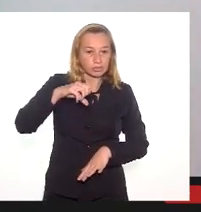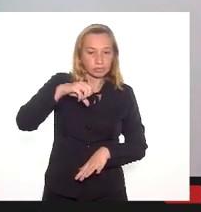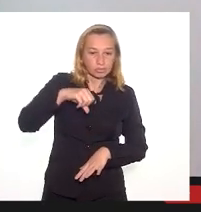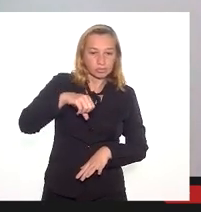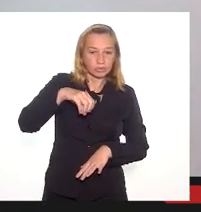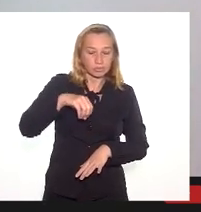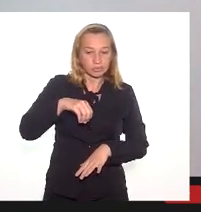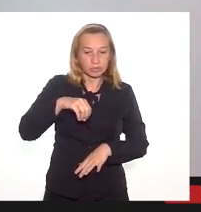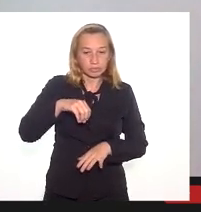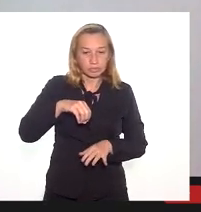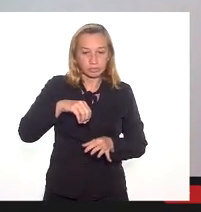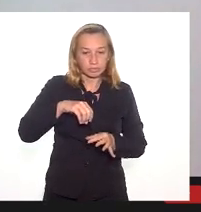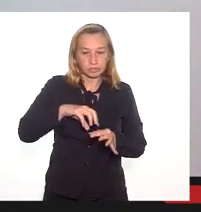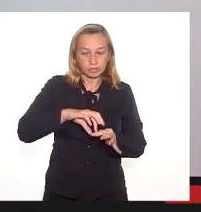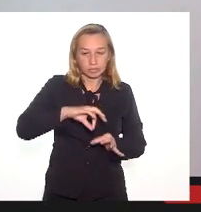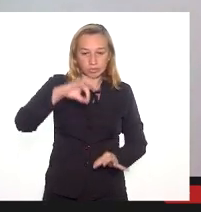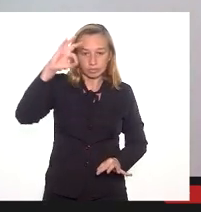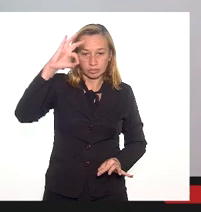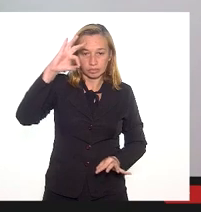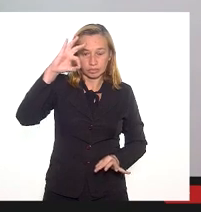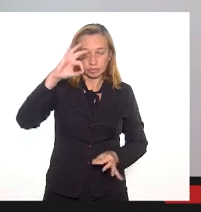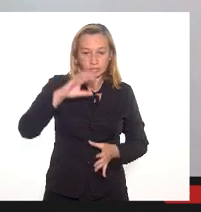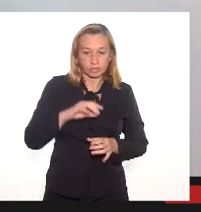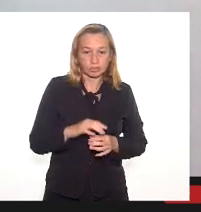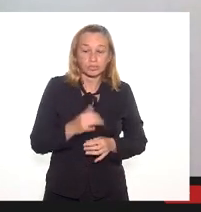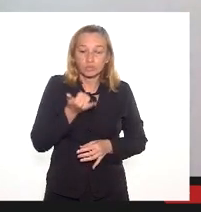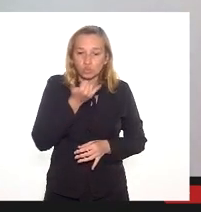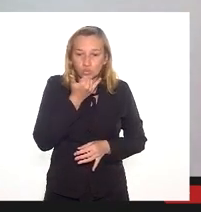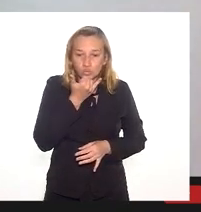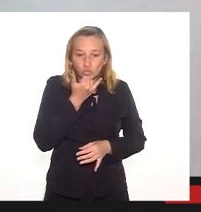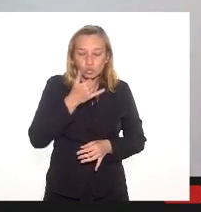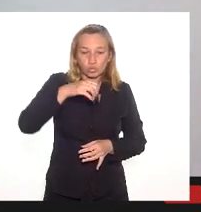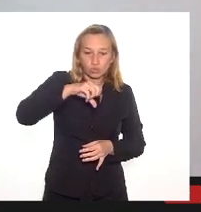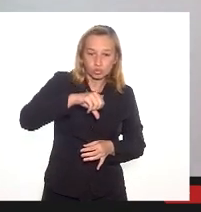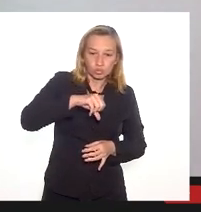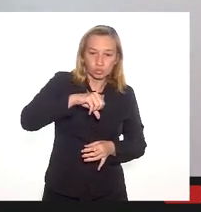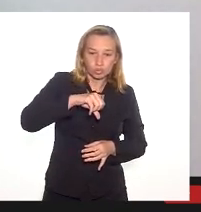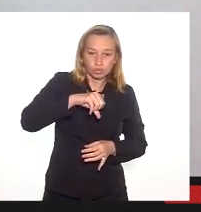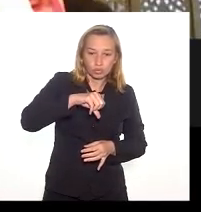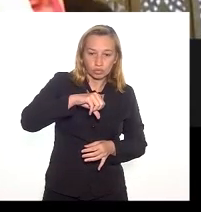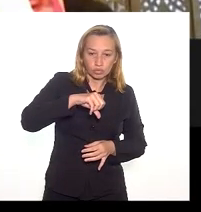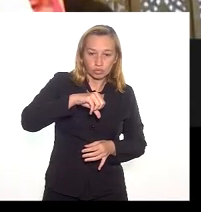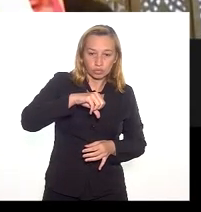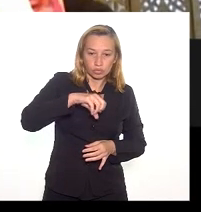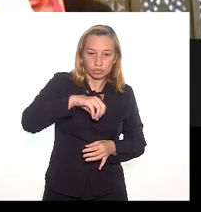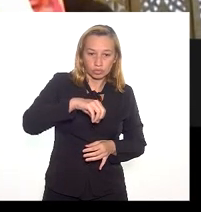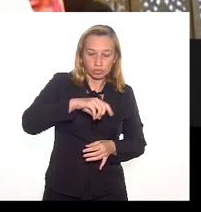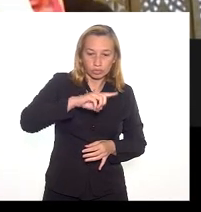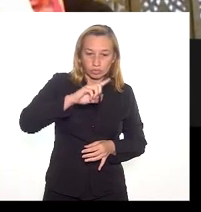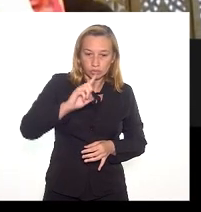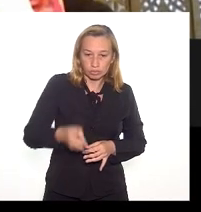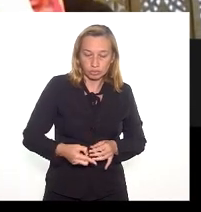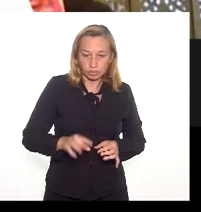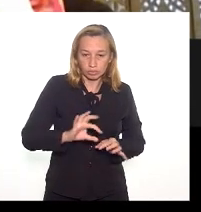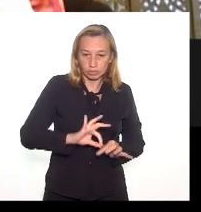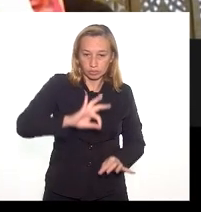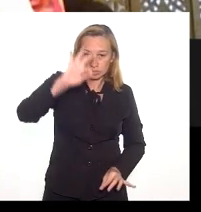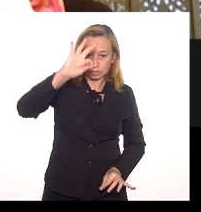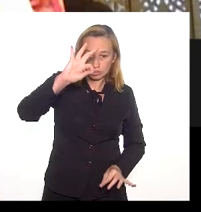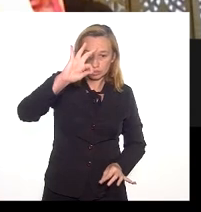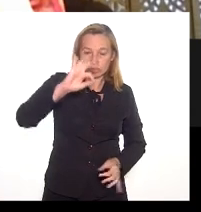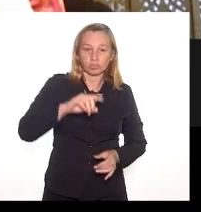quadrados, ok? Não, desculpa, 90 mil metros quadrados, na verdade, é uma área muito grande.